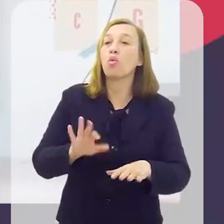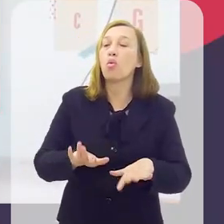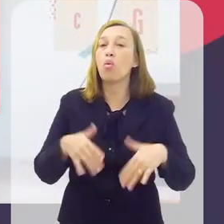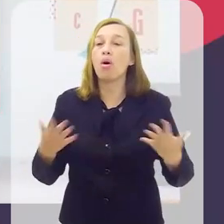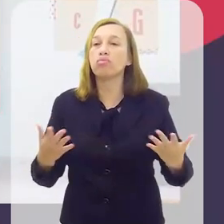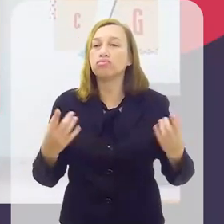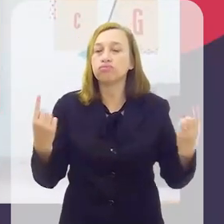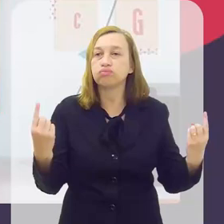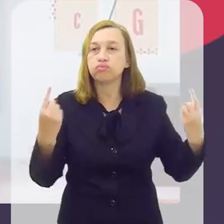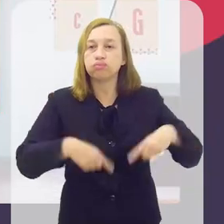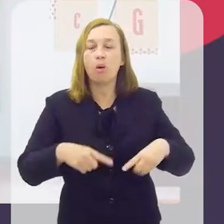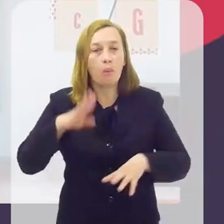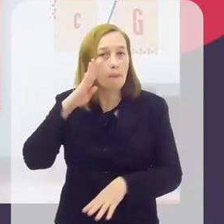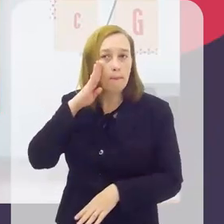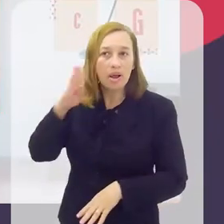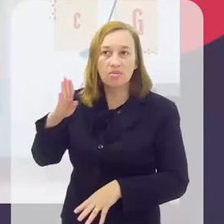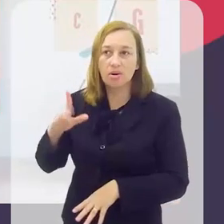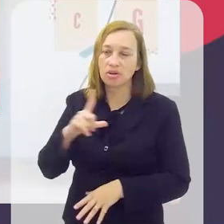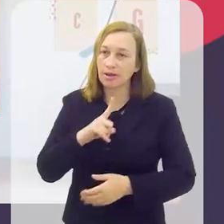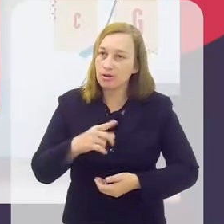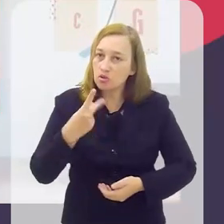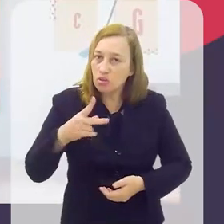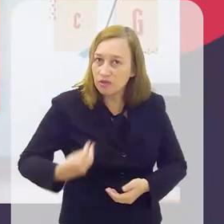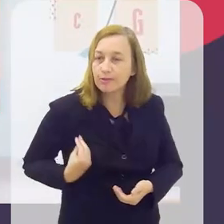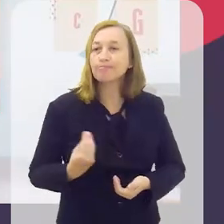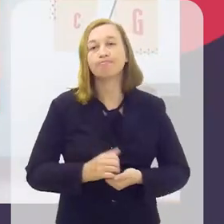principais desafios que vocês estão enfrentando?